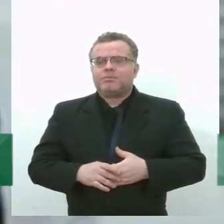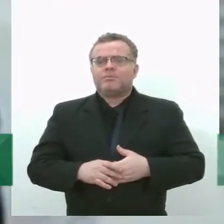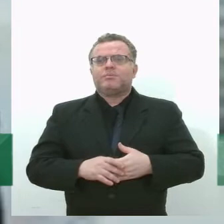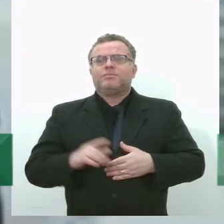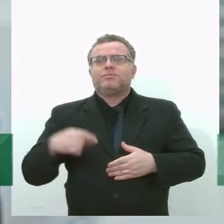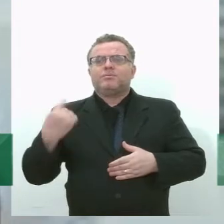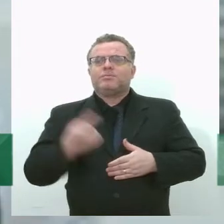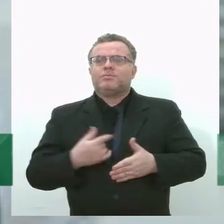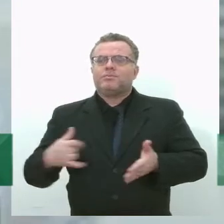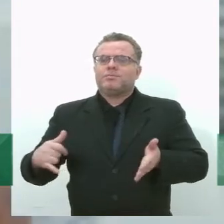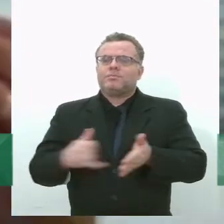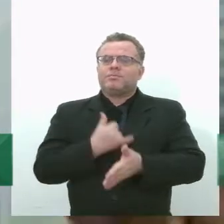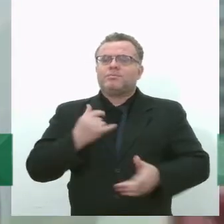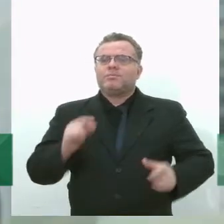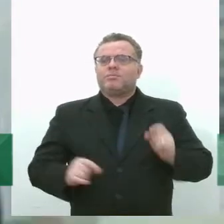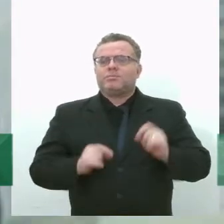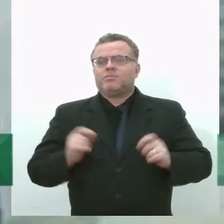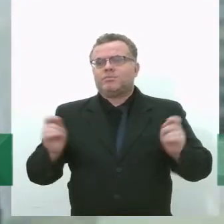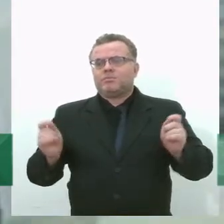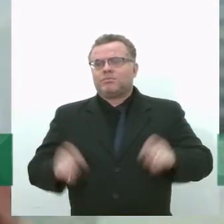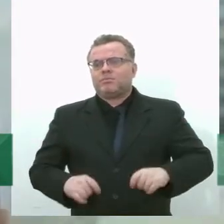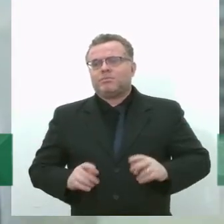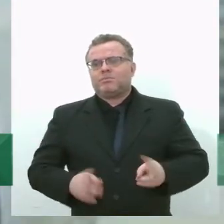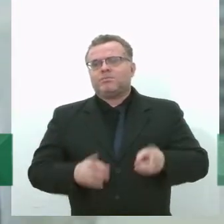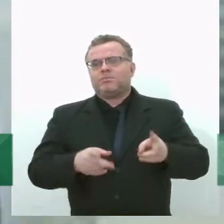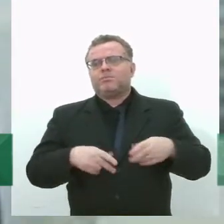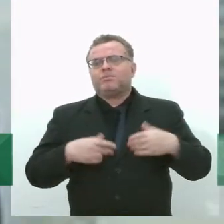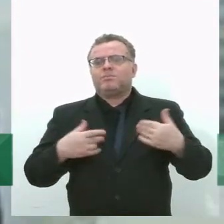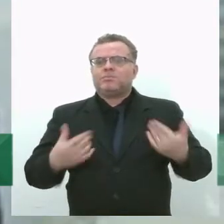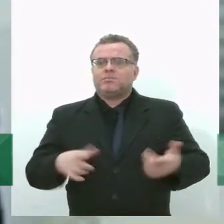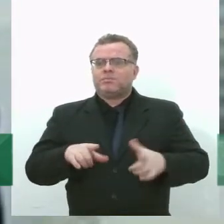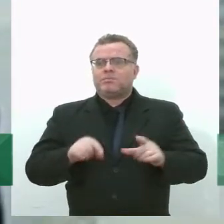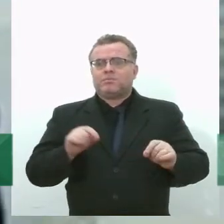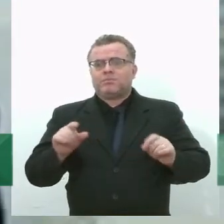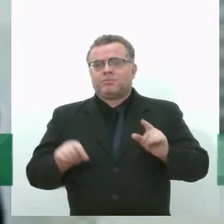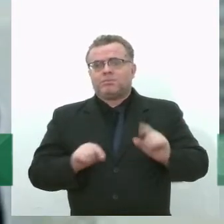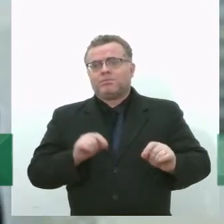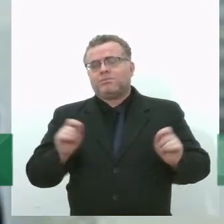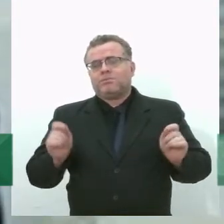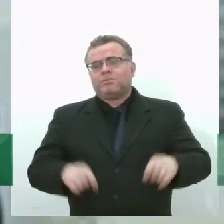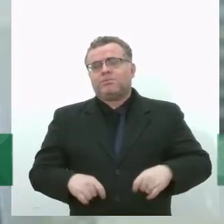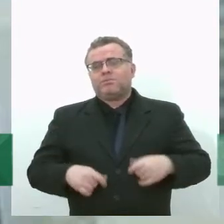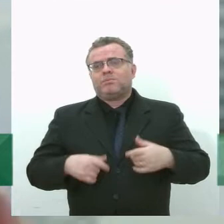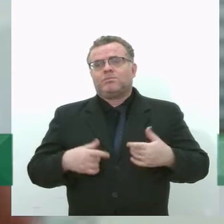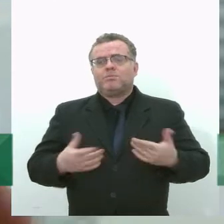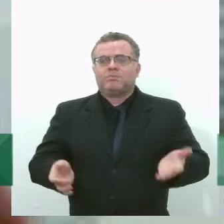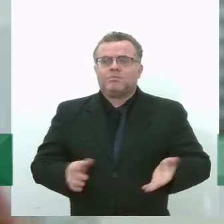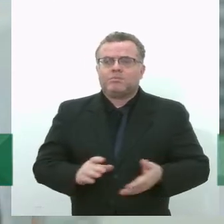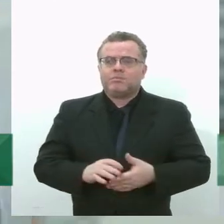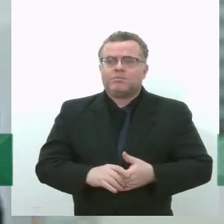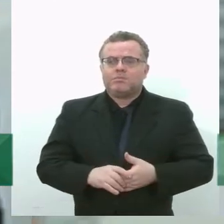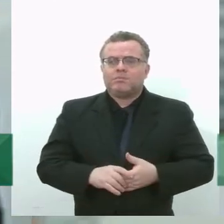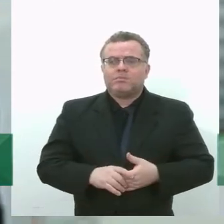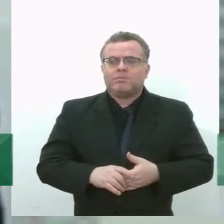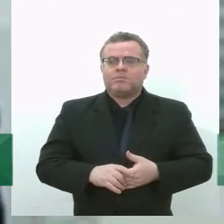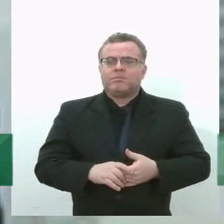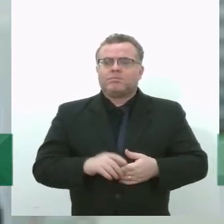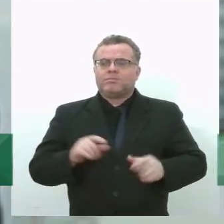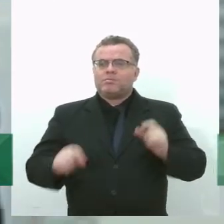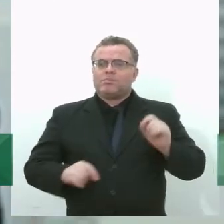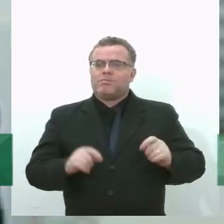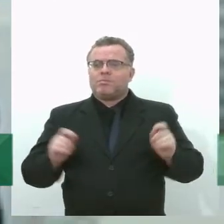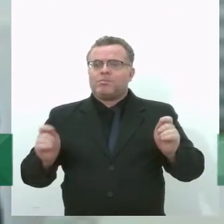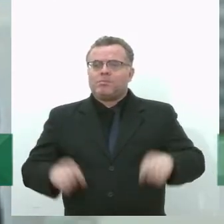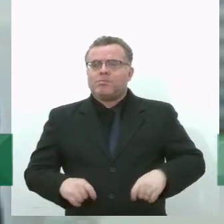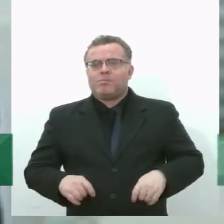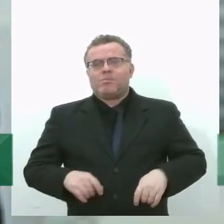empresa, inclui isso nos termos de referência dos projetos básicos, já sendo um meio de a gente poder